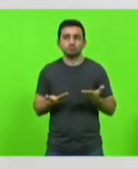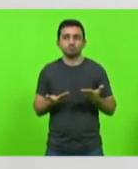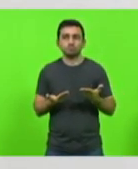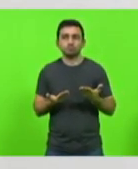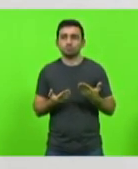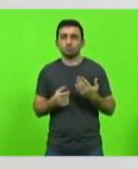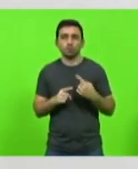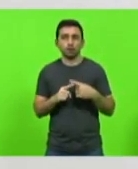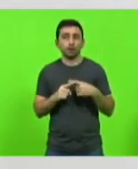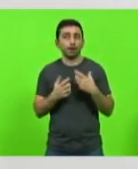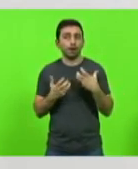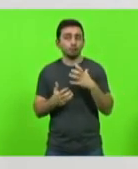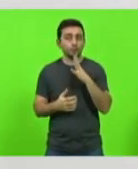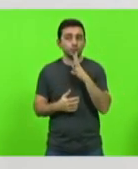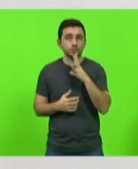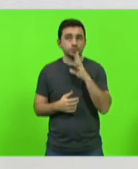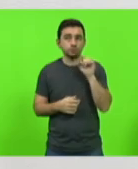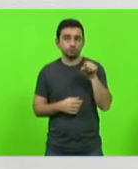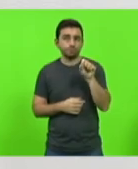conhecer São Bento do Sul